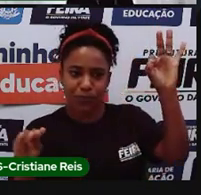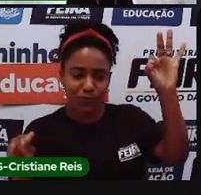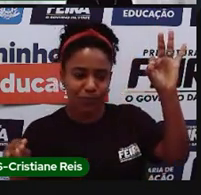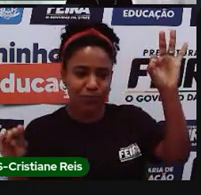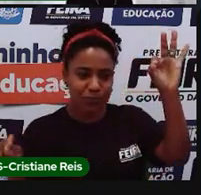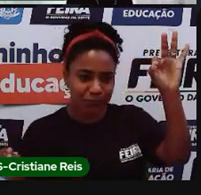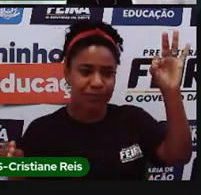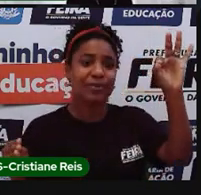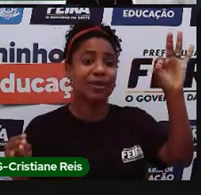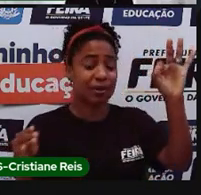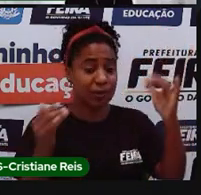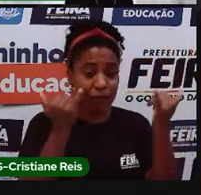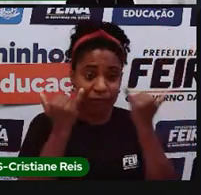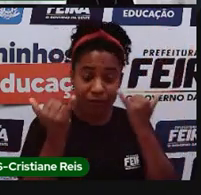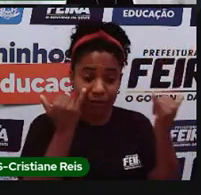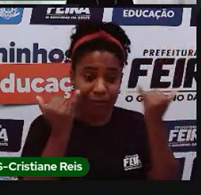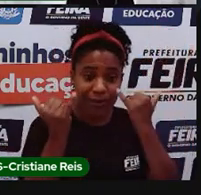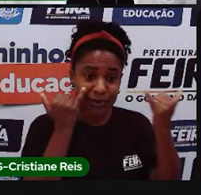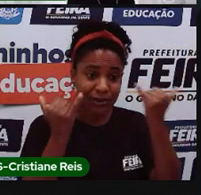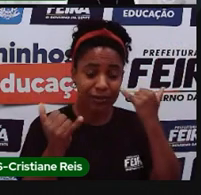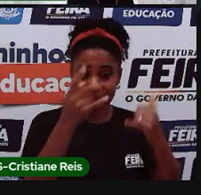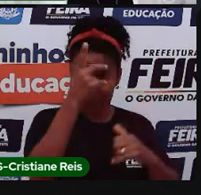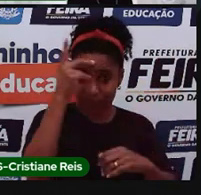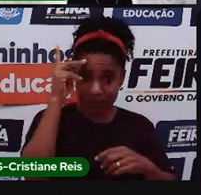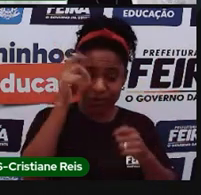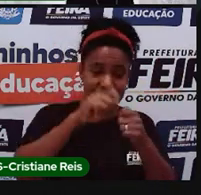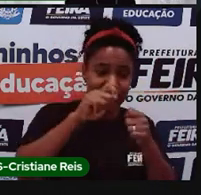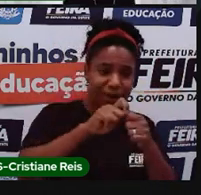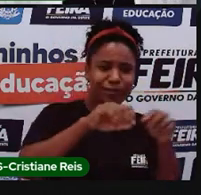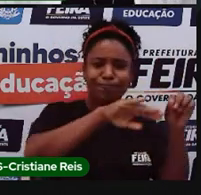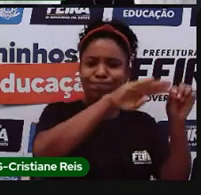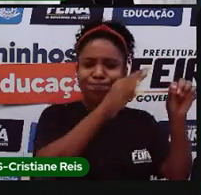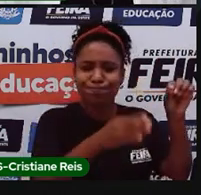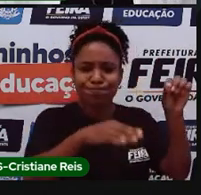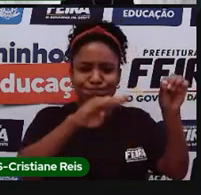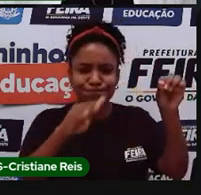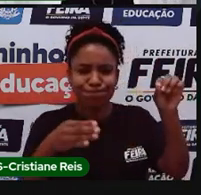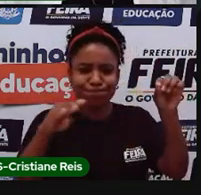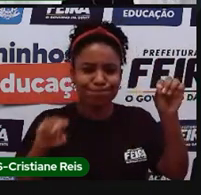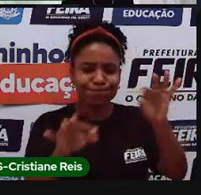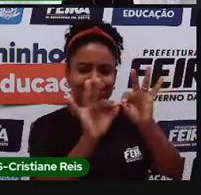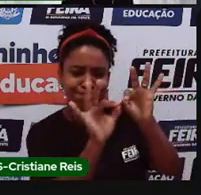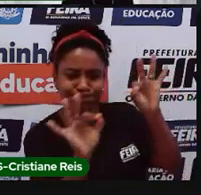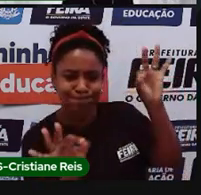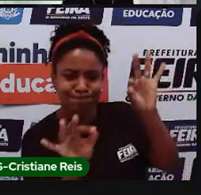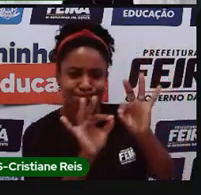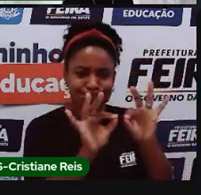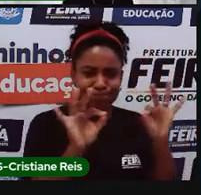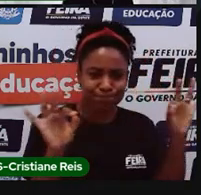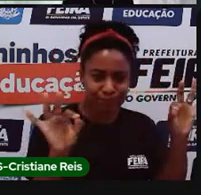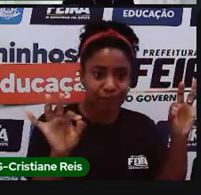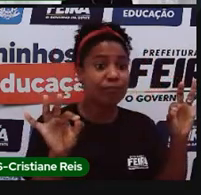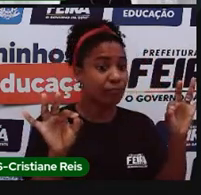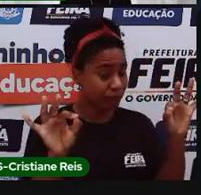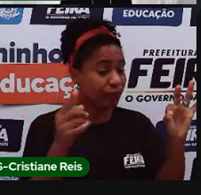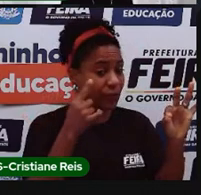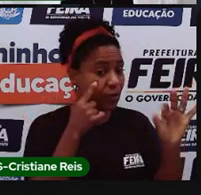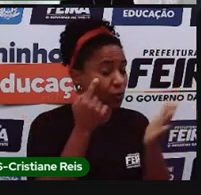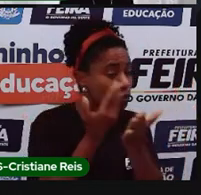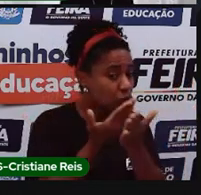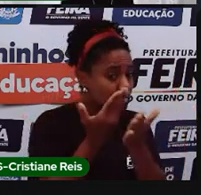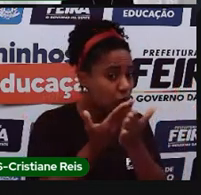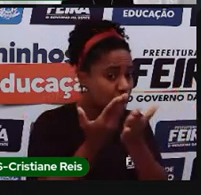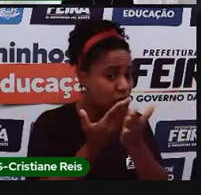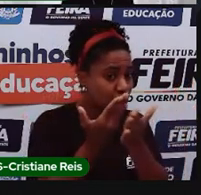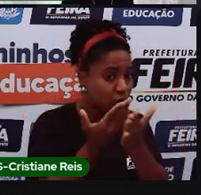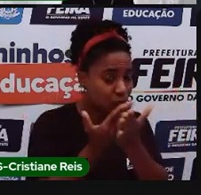ou seja, criado, né, uma informação criada pelo homem em cima do espaço que a gente já estava. Então, o eu vou observar aqui? Quanto mais escuro nesse mapa,